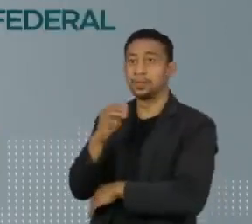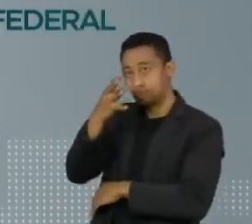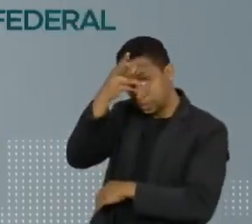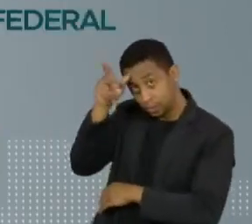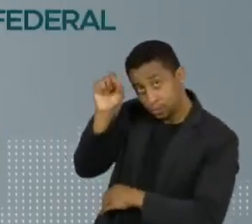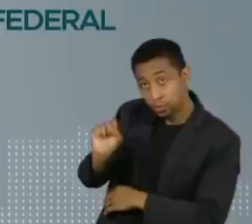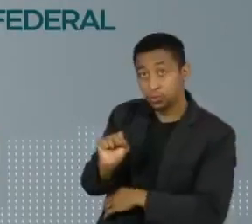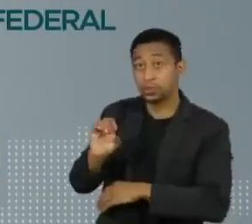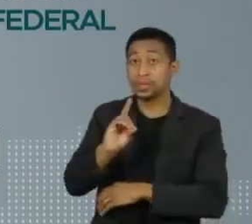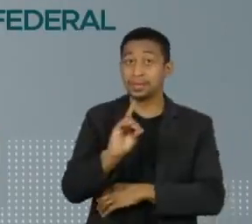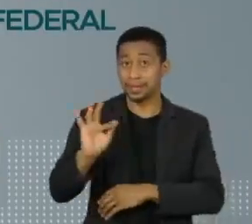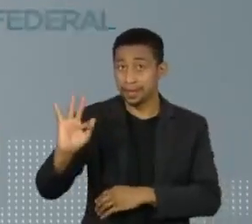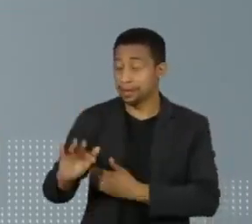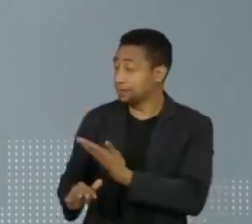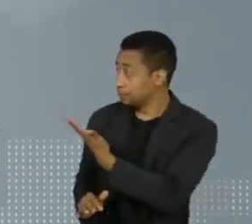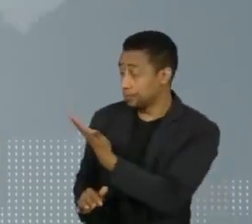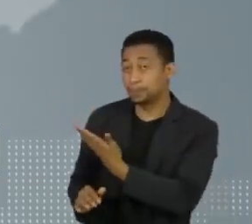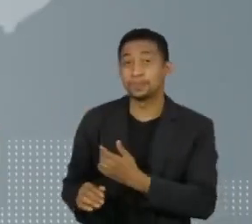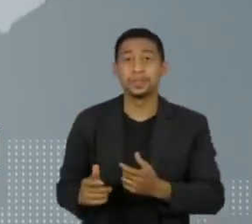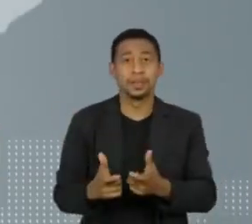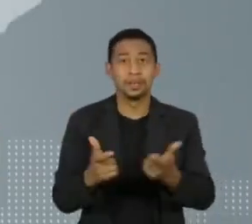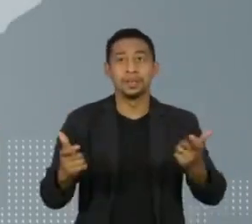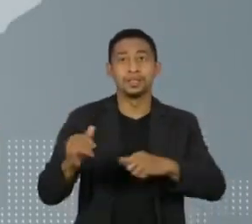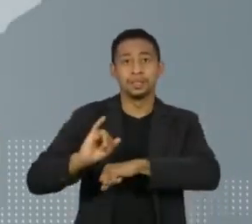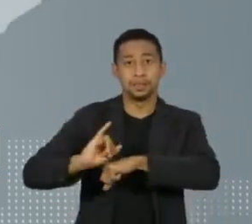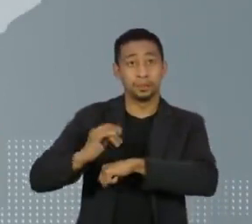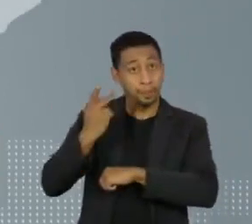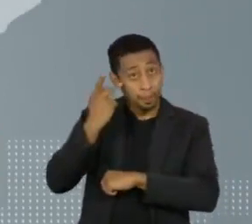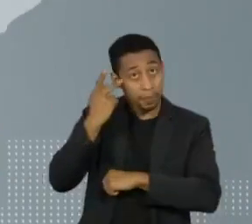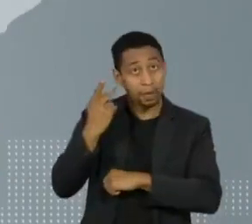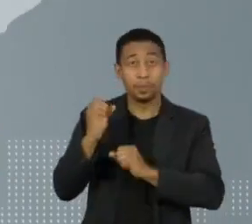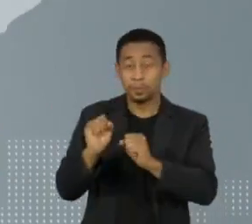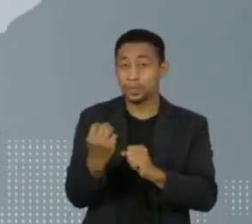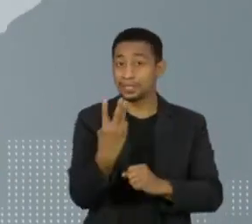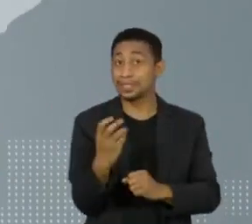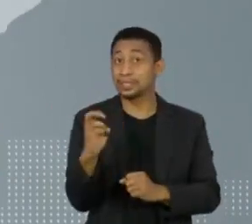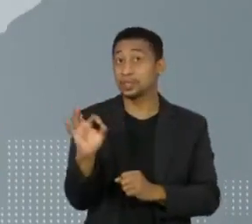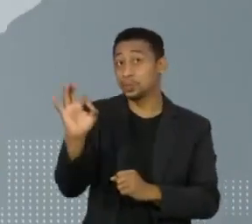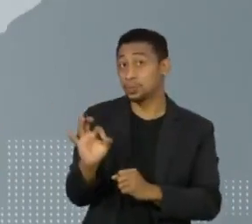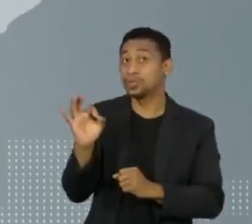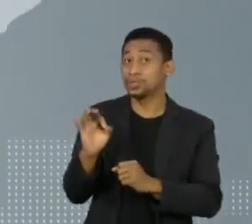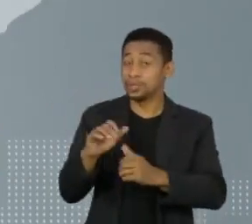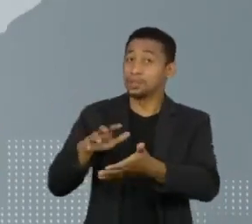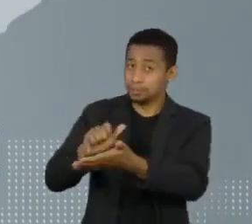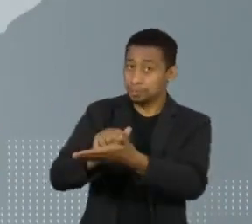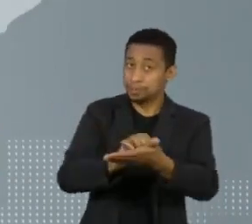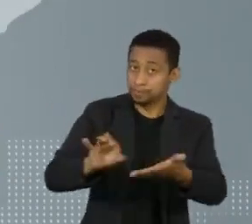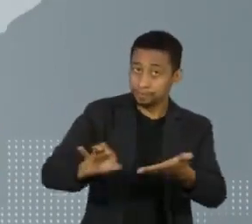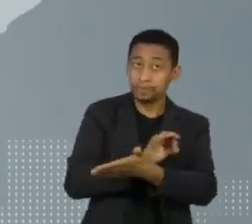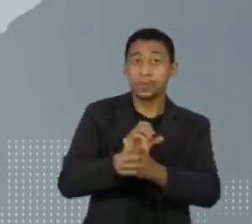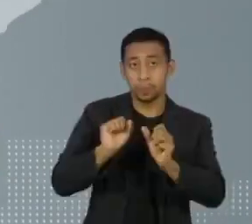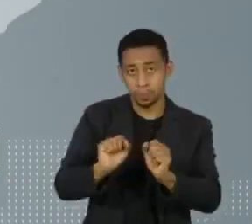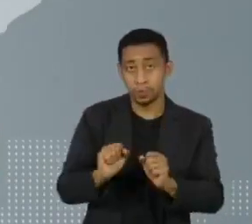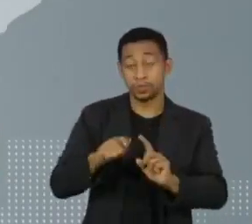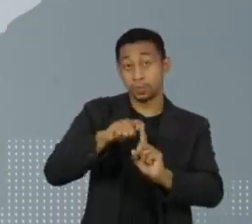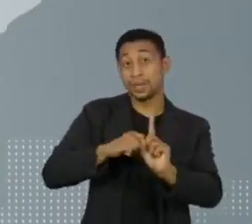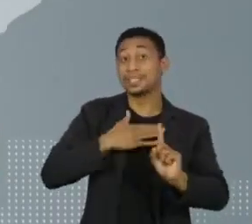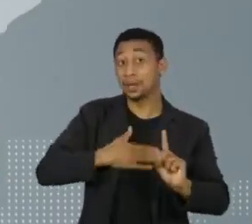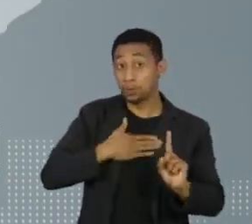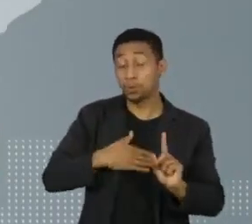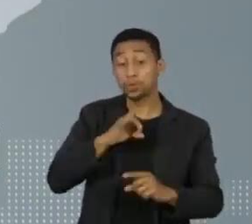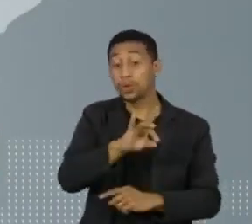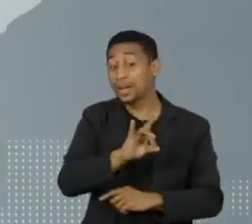Distrito Federal. Em São Paulo, atualmente, as escolas podem receber 35% dos matriculados. Em agosto, cada